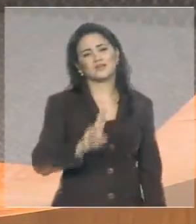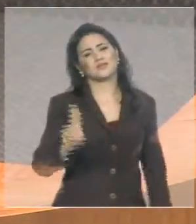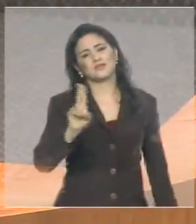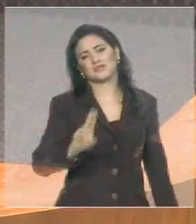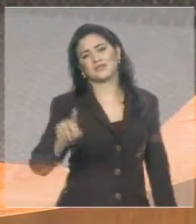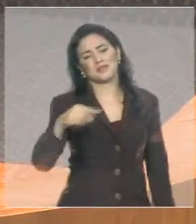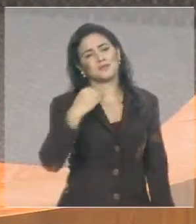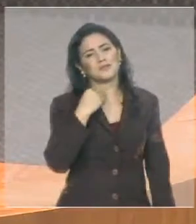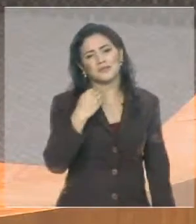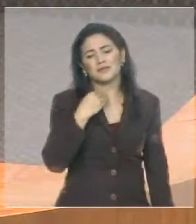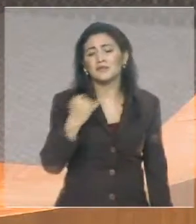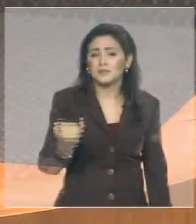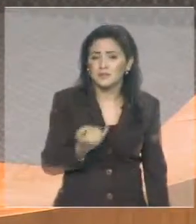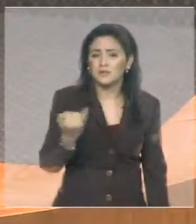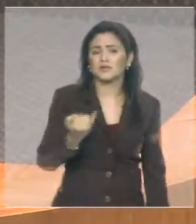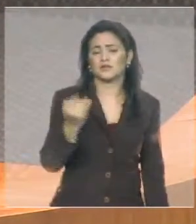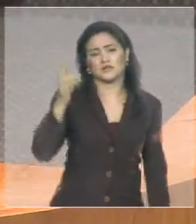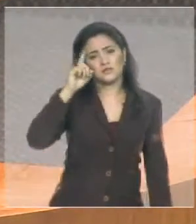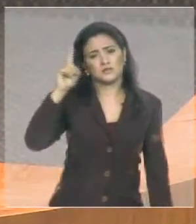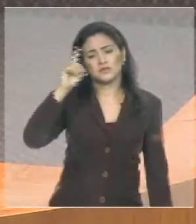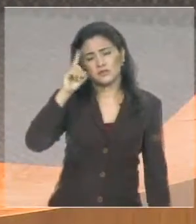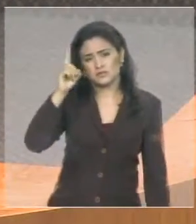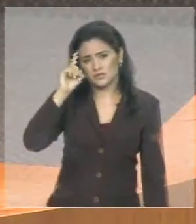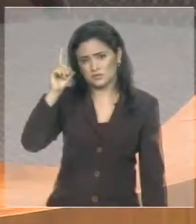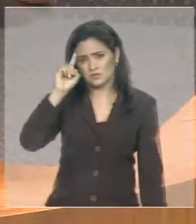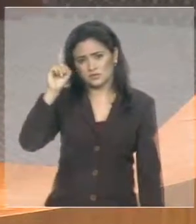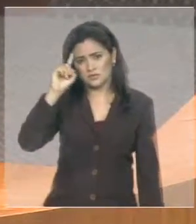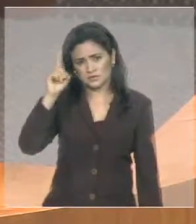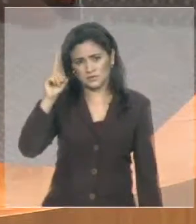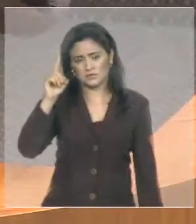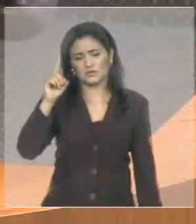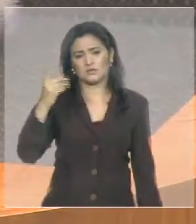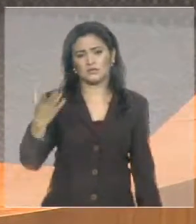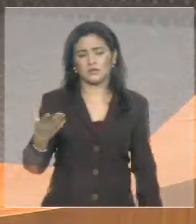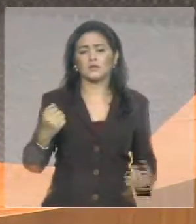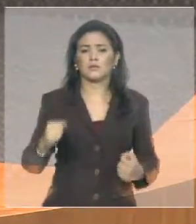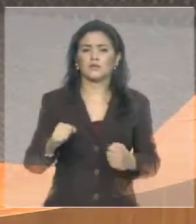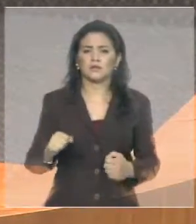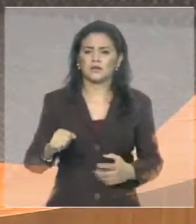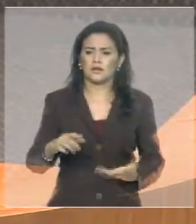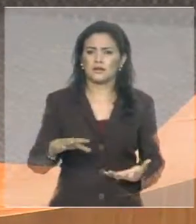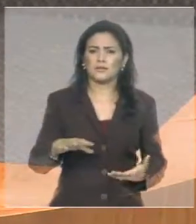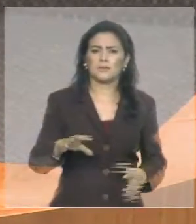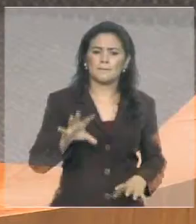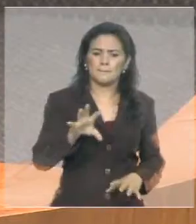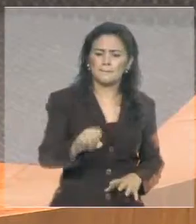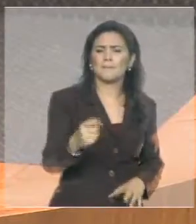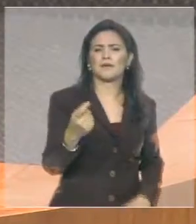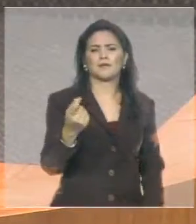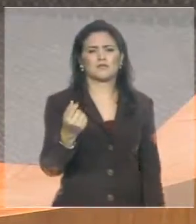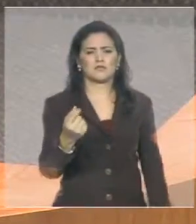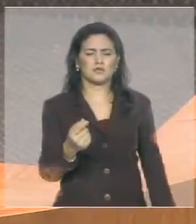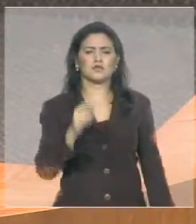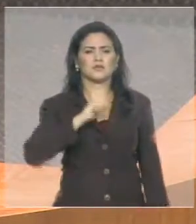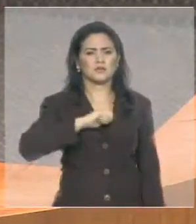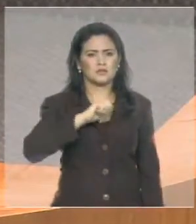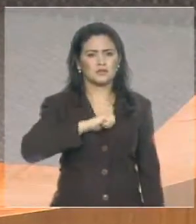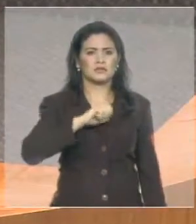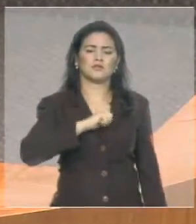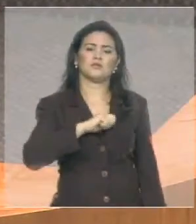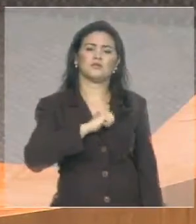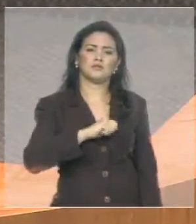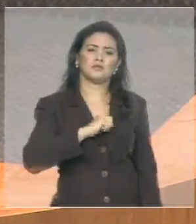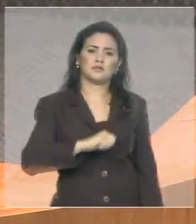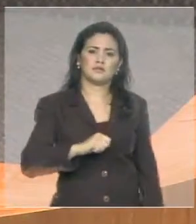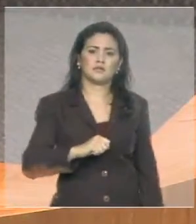instrumento, que é o instrumento do dia a dia, que é de poder ir buscar realmente seus recursos, prover o seu salário, e não consegue